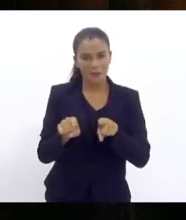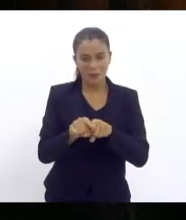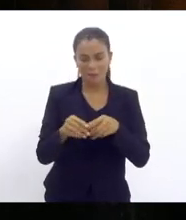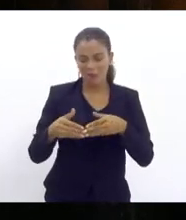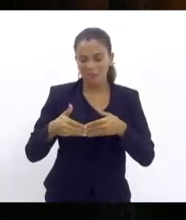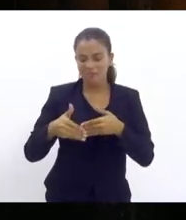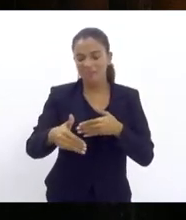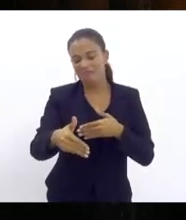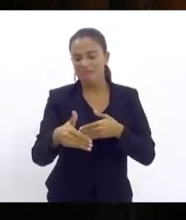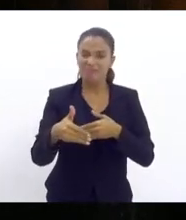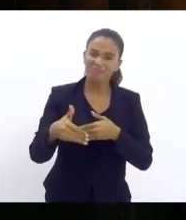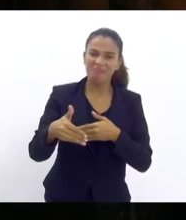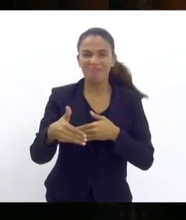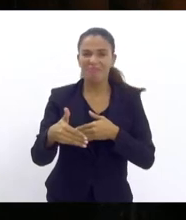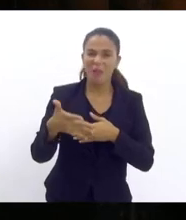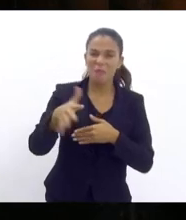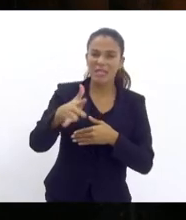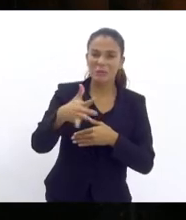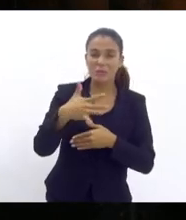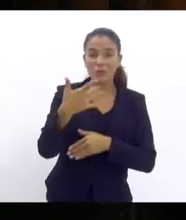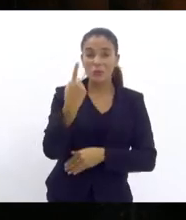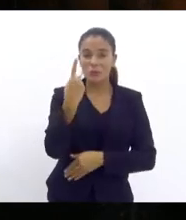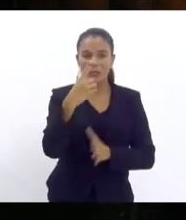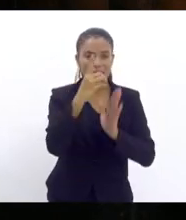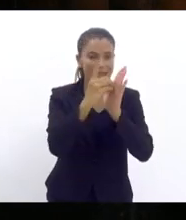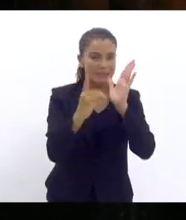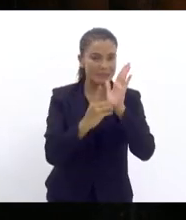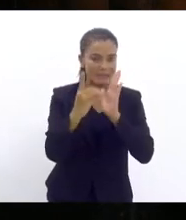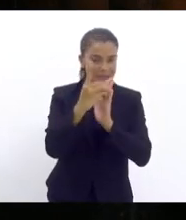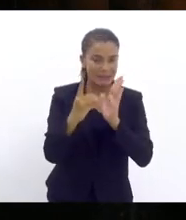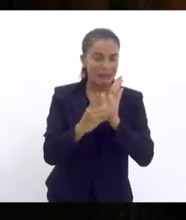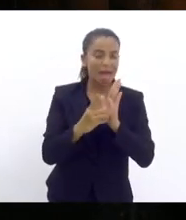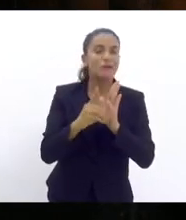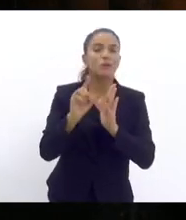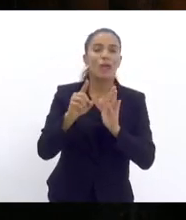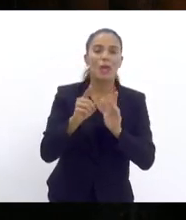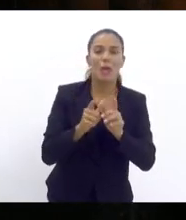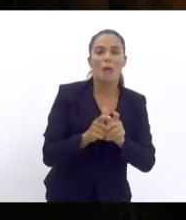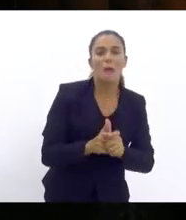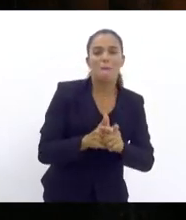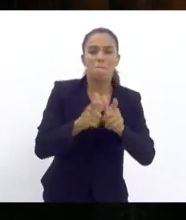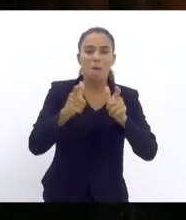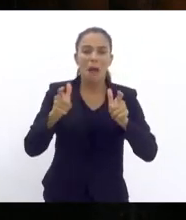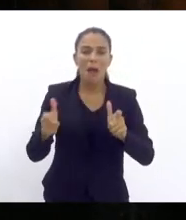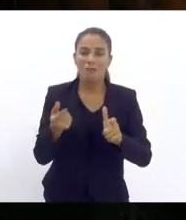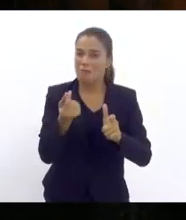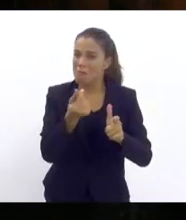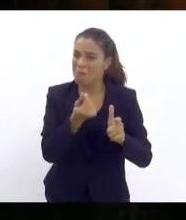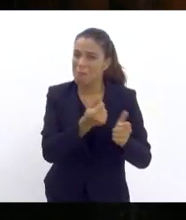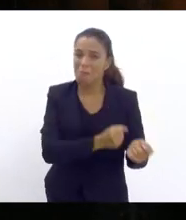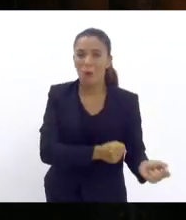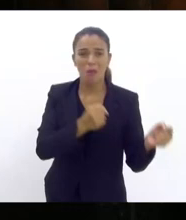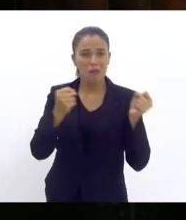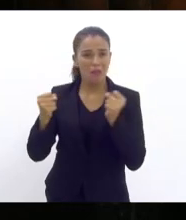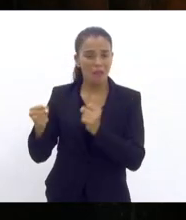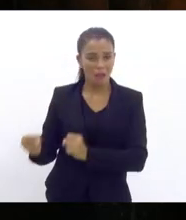tempo talvez uma década a maior de todas as potências mundiais